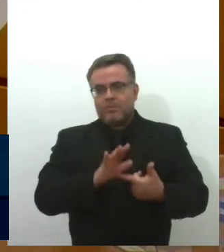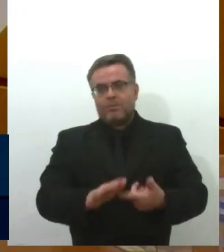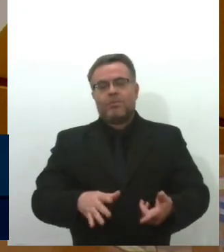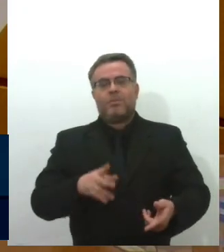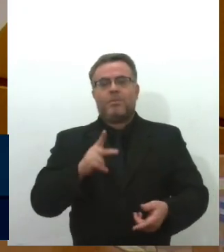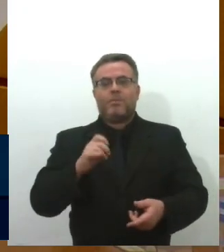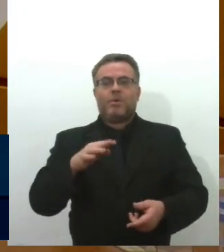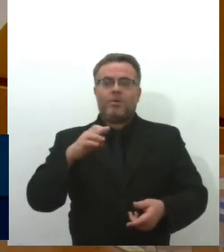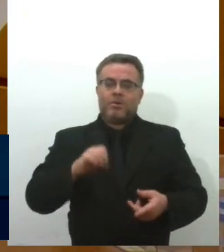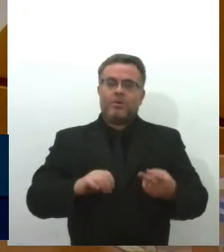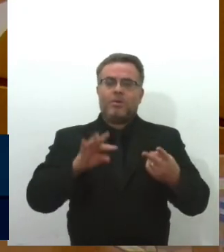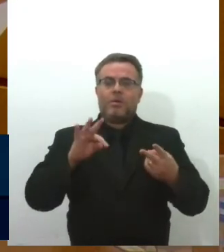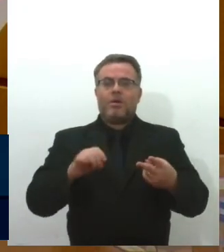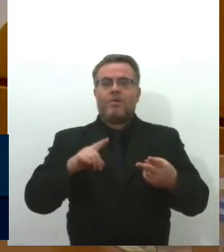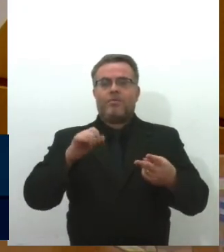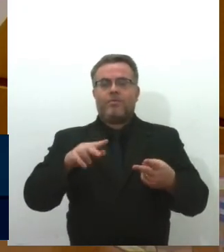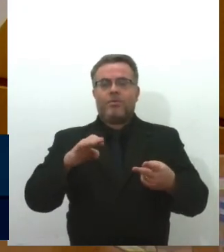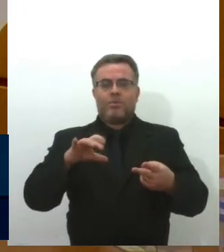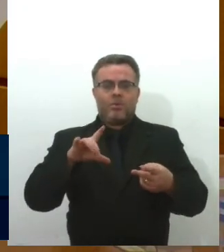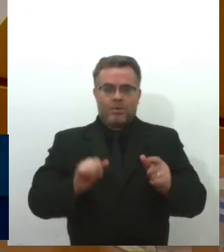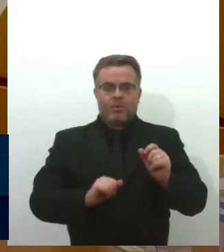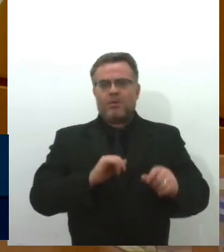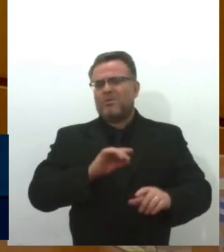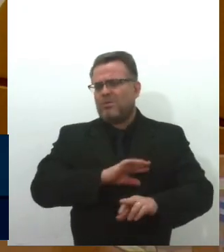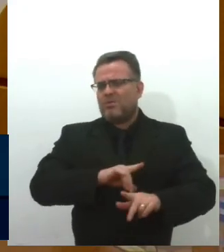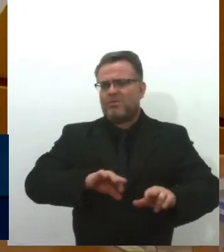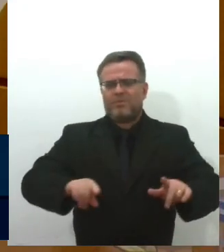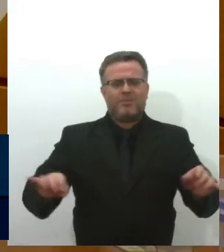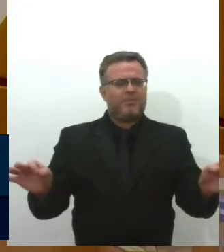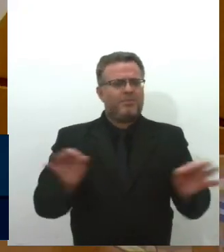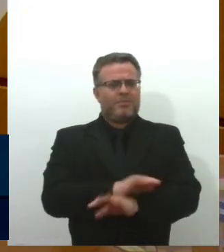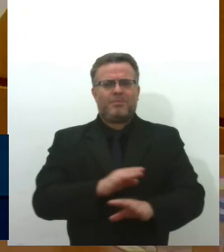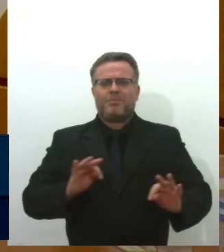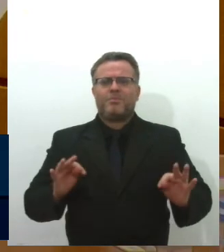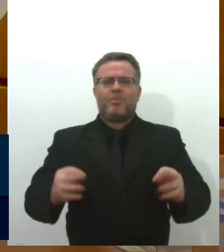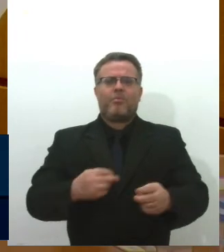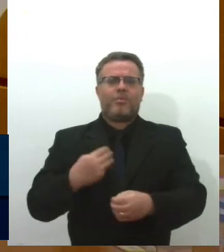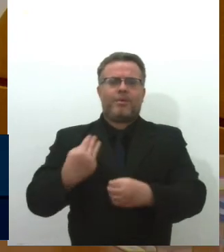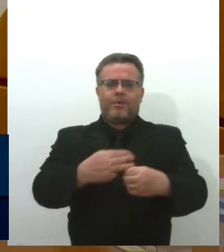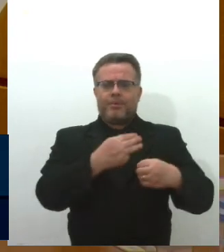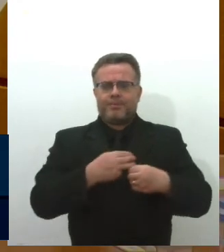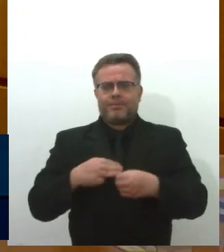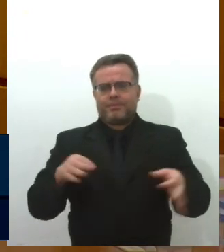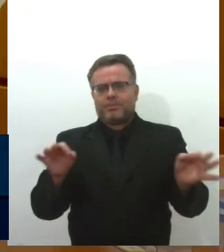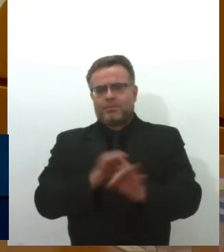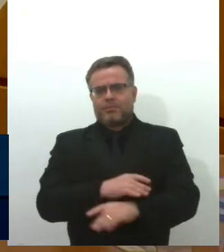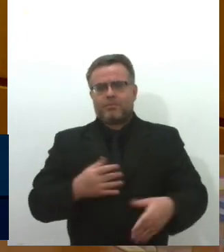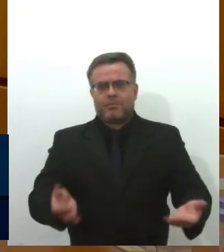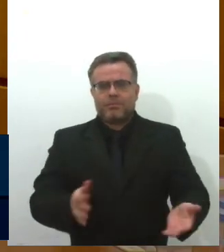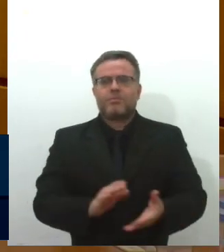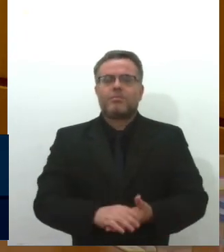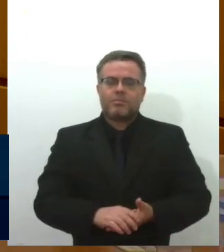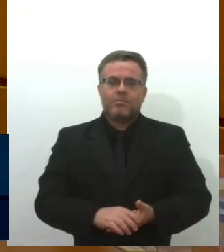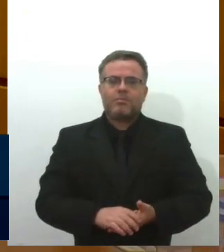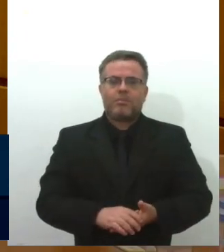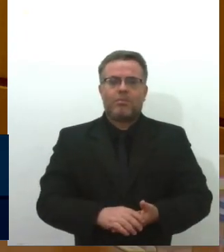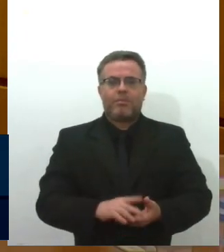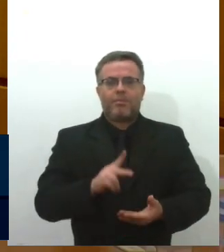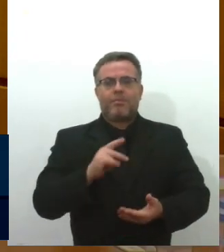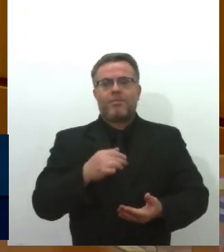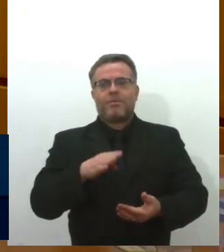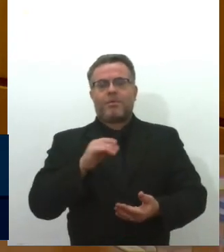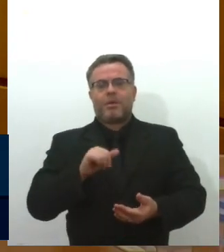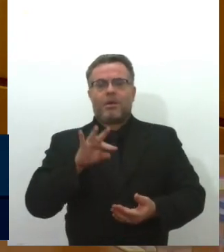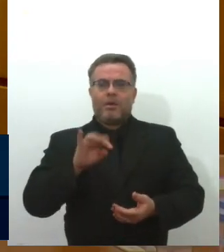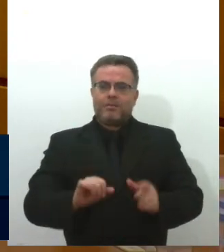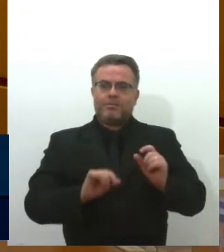falei de Carira, de Dores, de Propriar, todos, Pinhão, todos os municípios, não vou fazer a lista de todos aqui. A Pia Beta é um triste